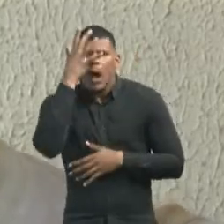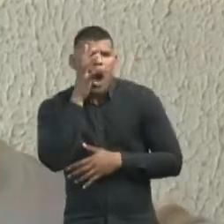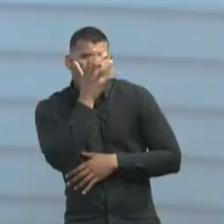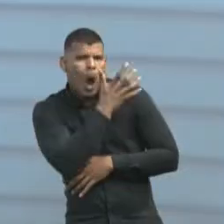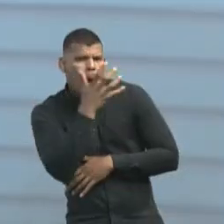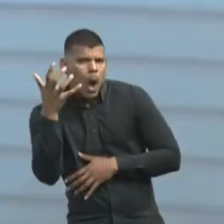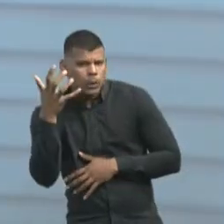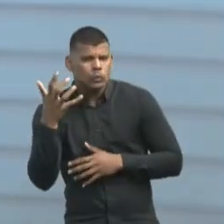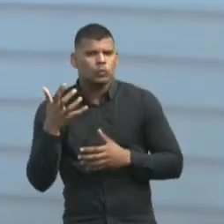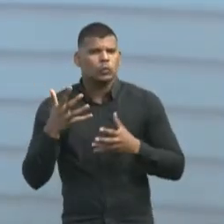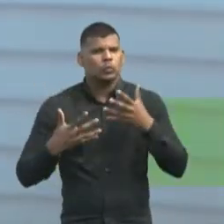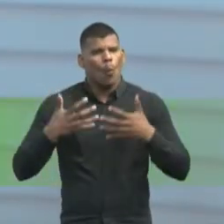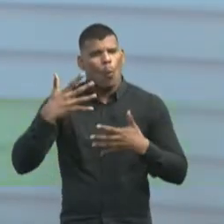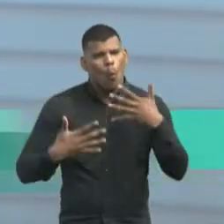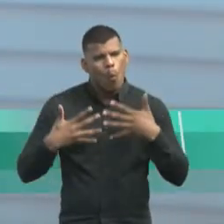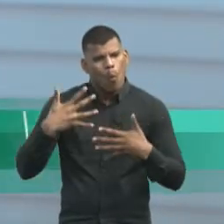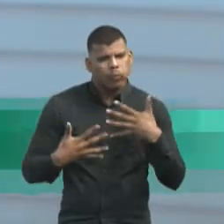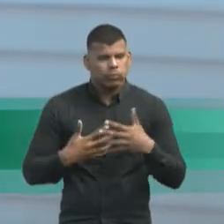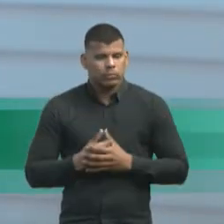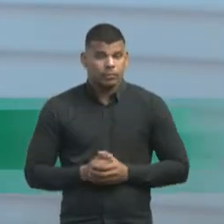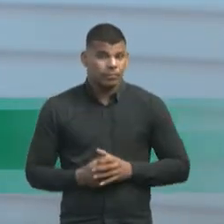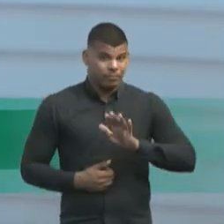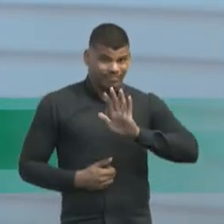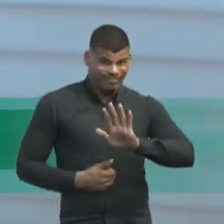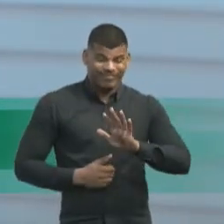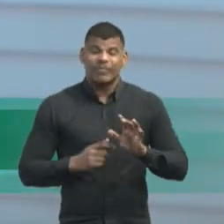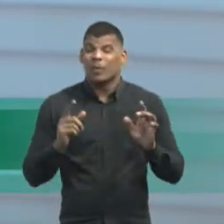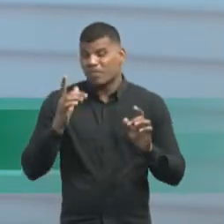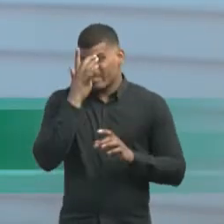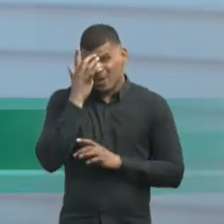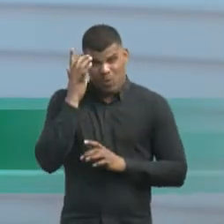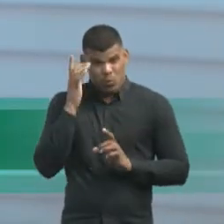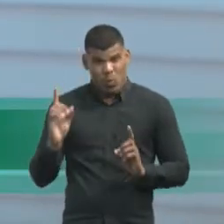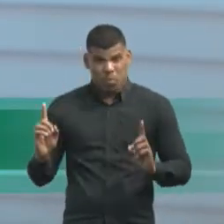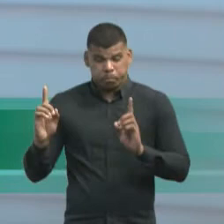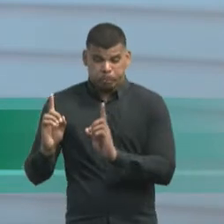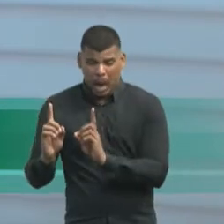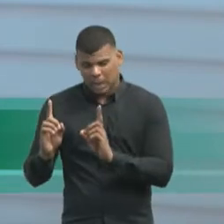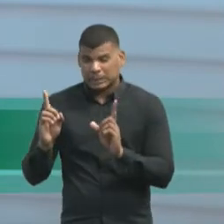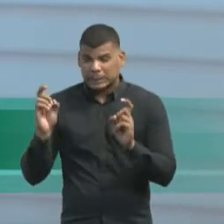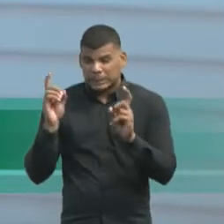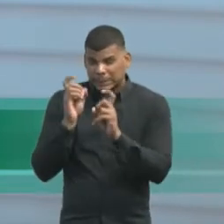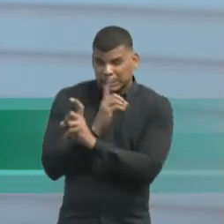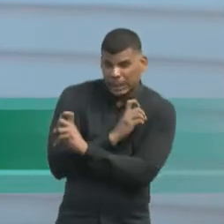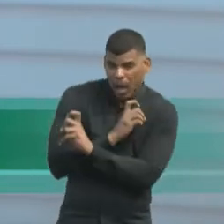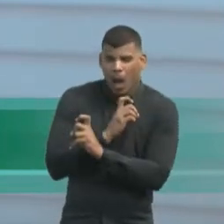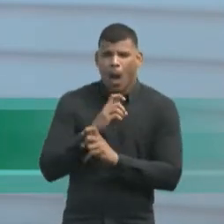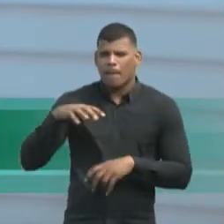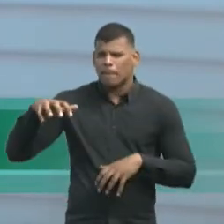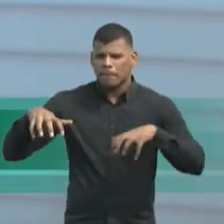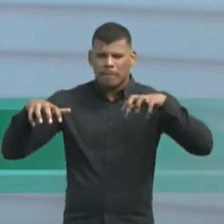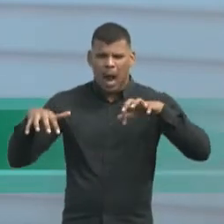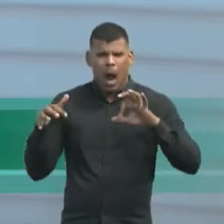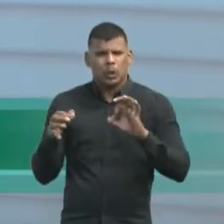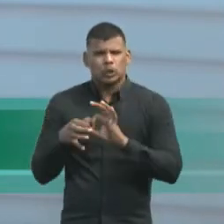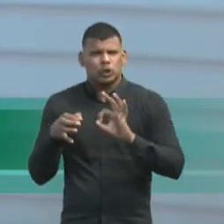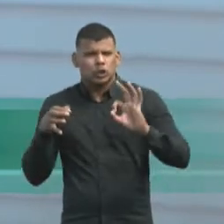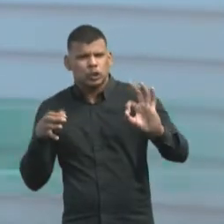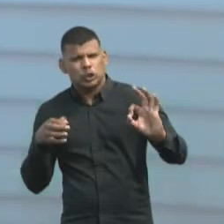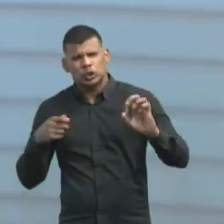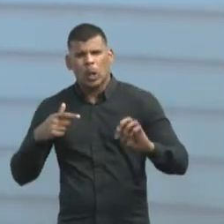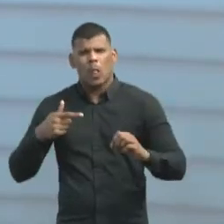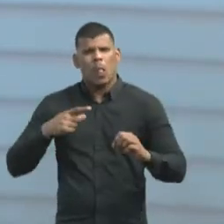Devido à dificuldade que as pessoas dos bairros mais distantes têm do acesso à